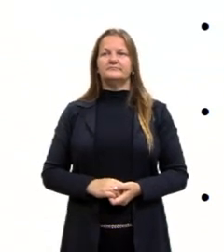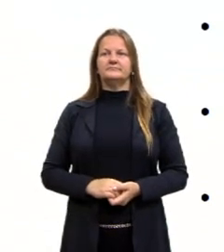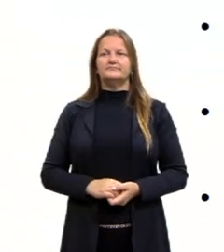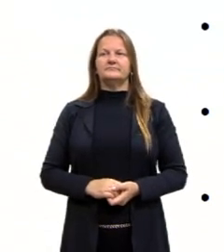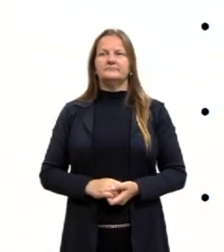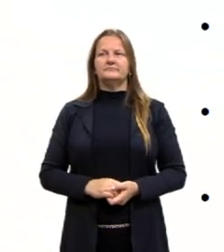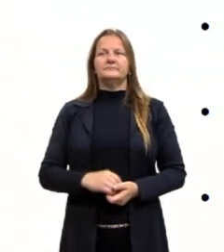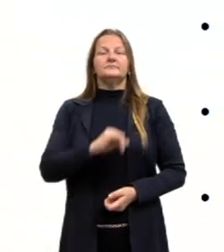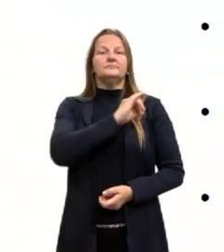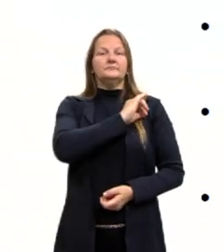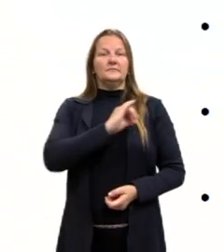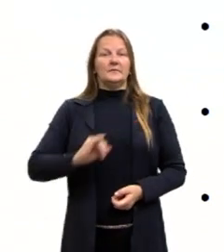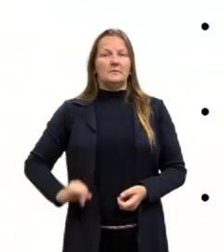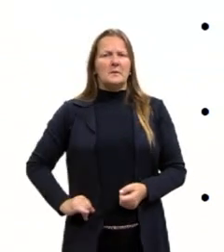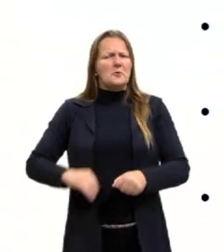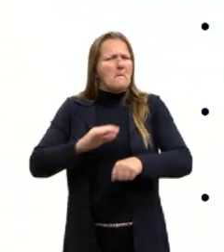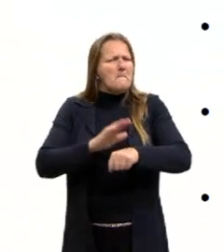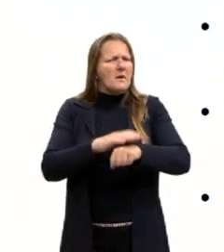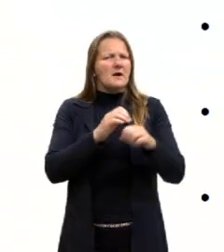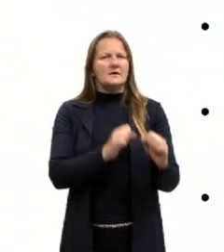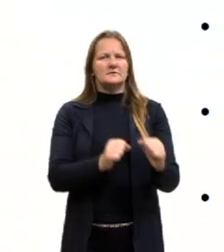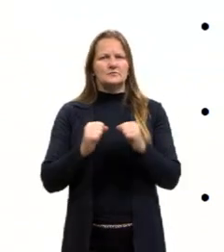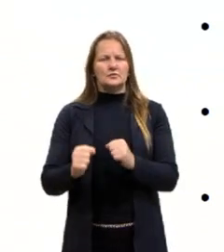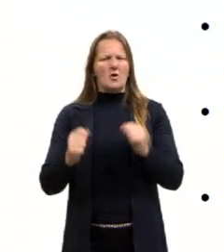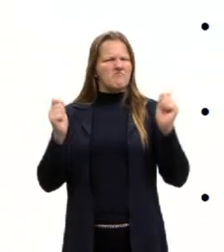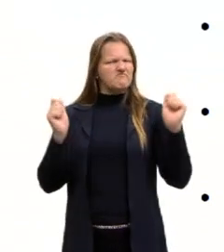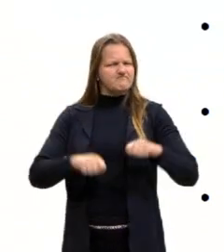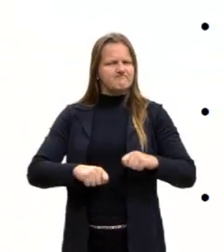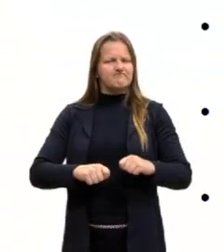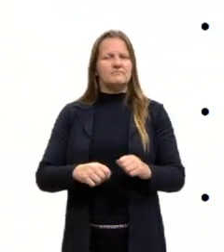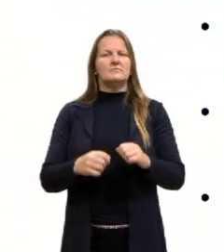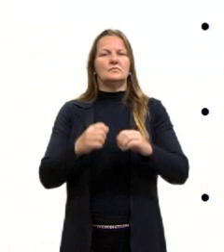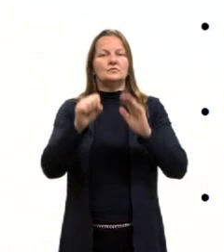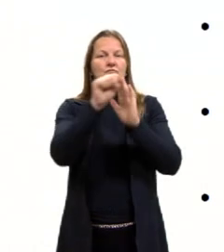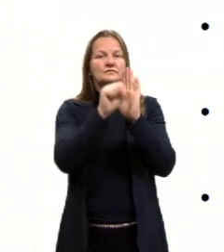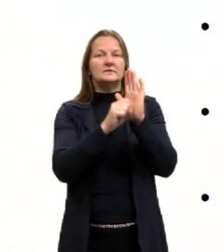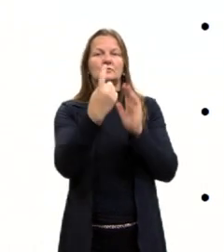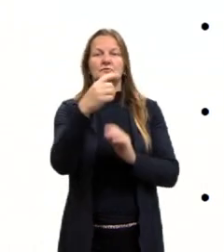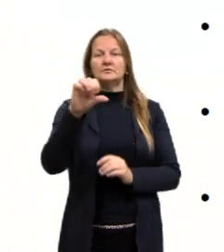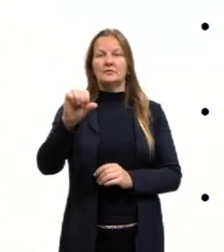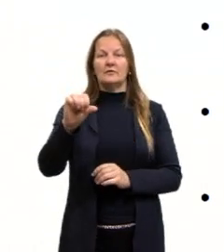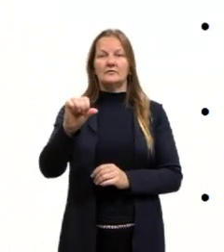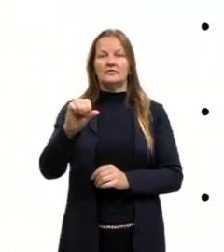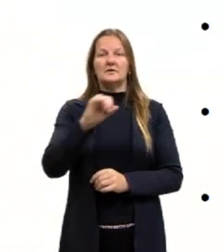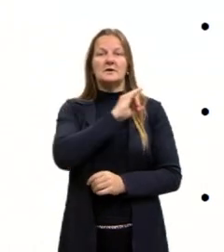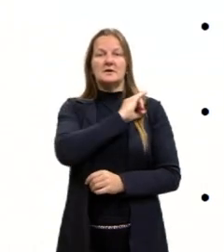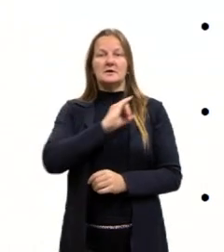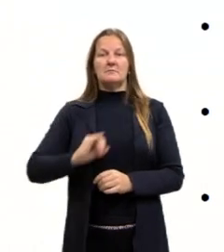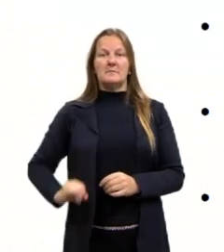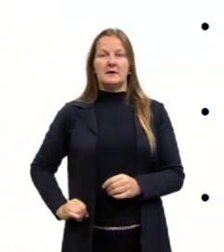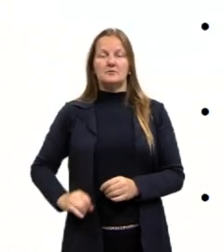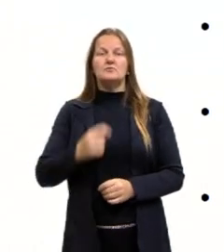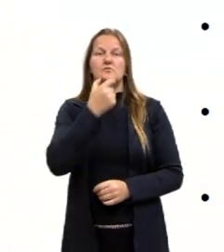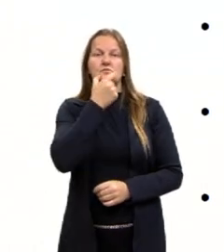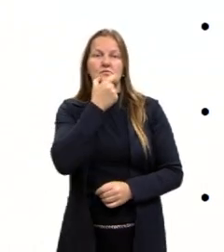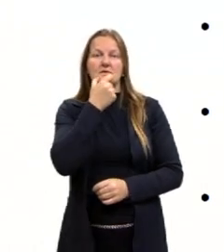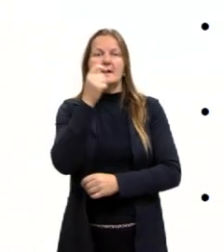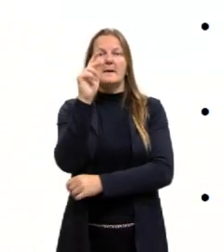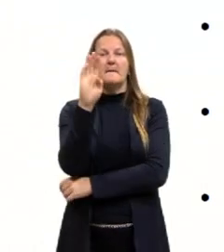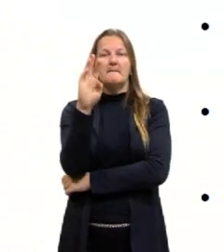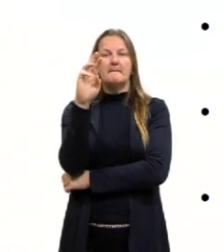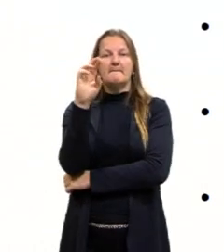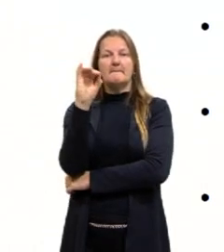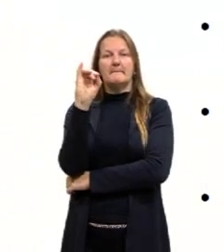império mais poderoso, a grande potência do século XIX, era o Império Britânico. Ele tinha essa